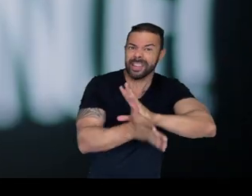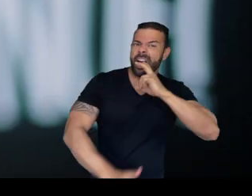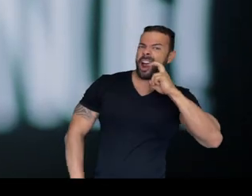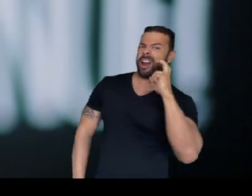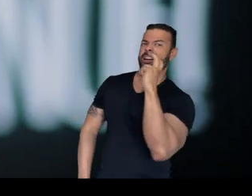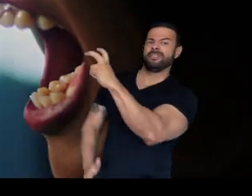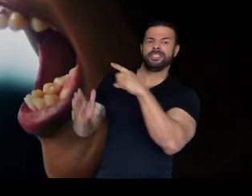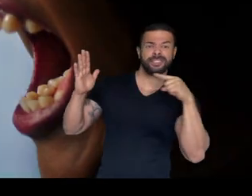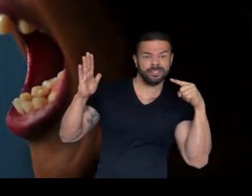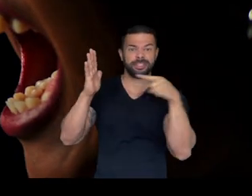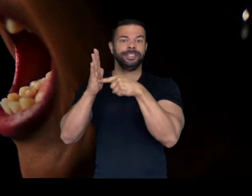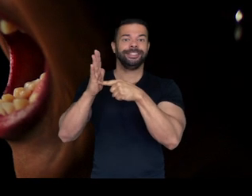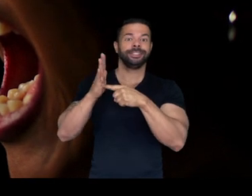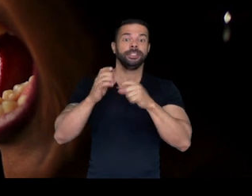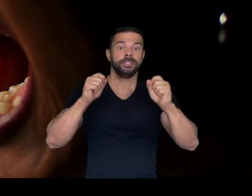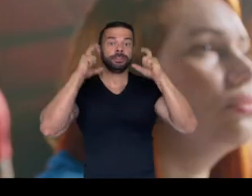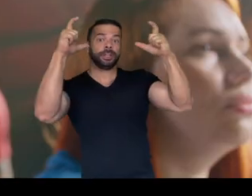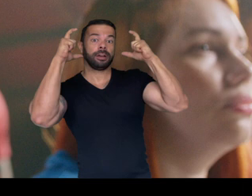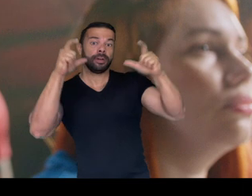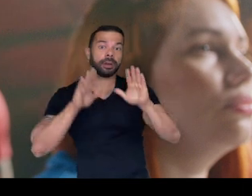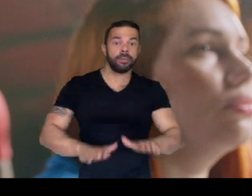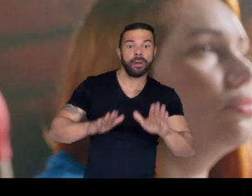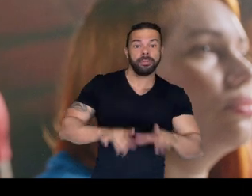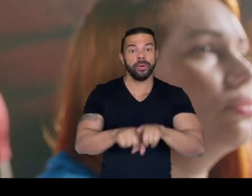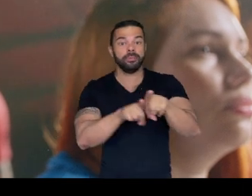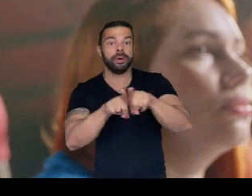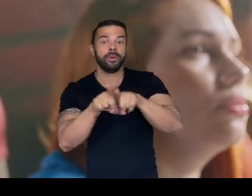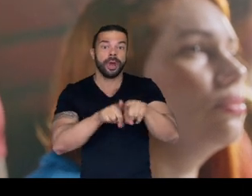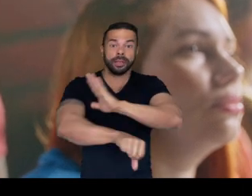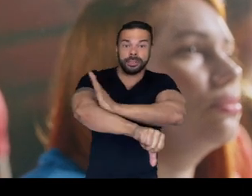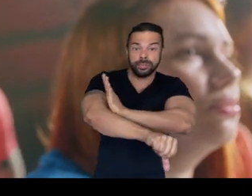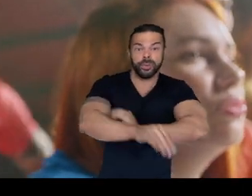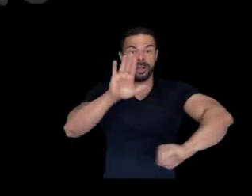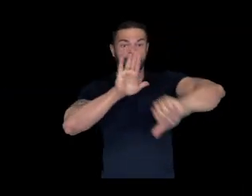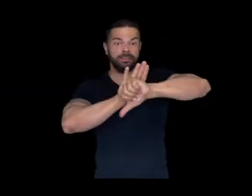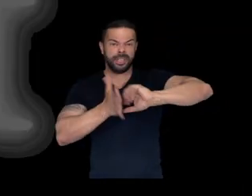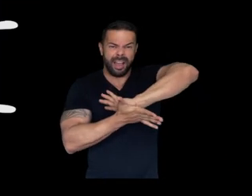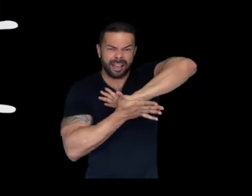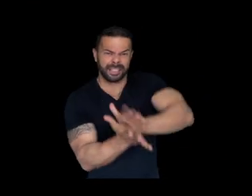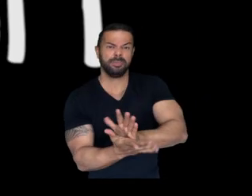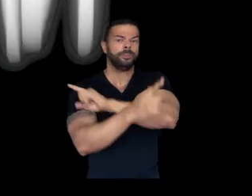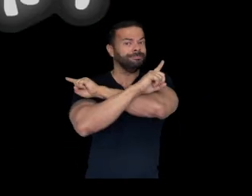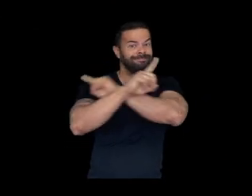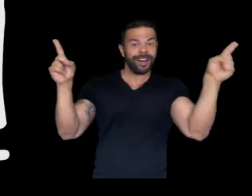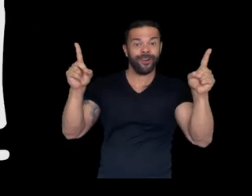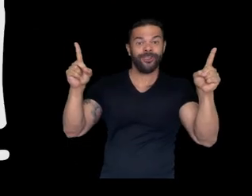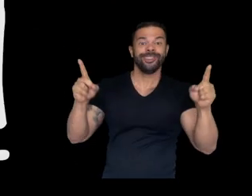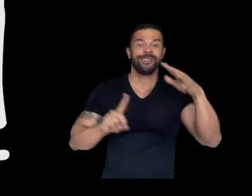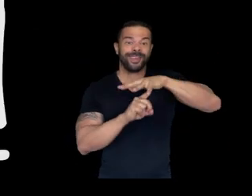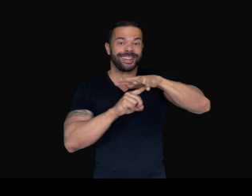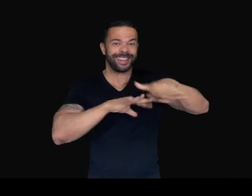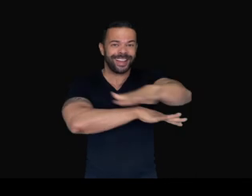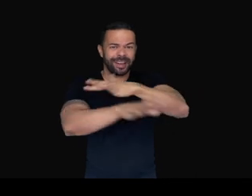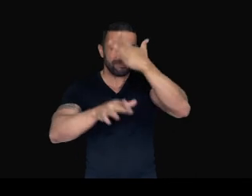ato racista, solte a voz, denuncie. se liga, baixa a bola, meu irmão. Racismo é crime, racismo